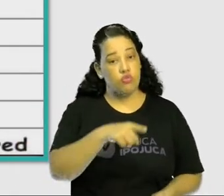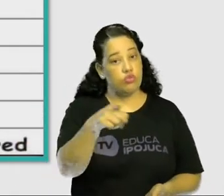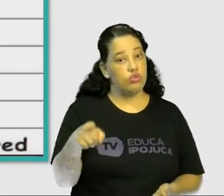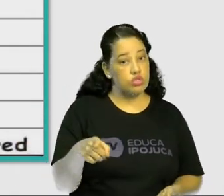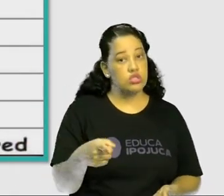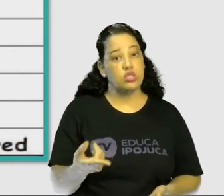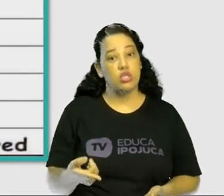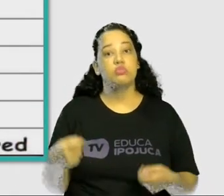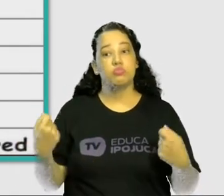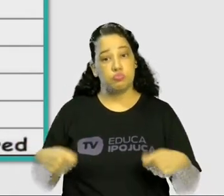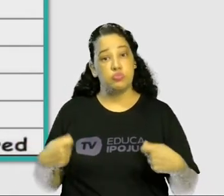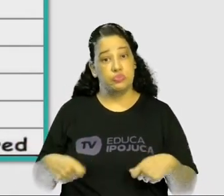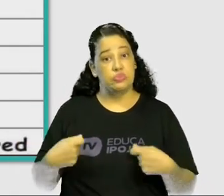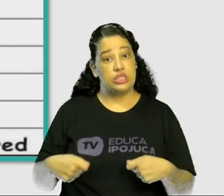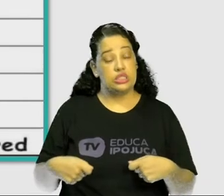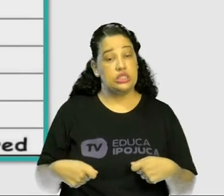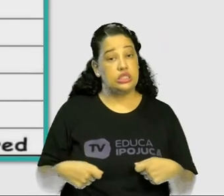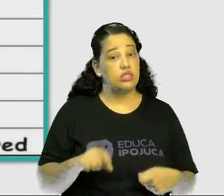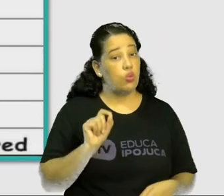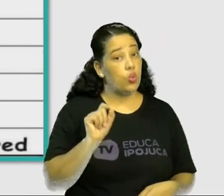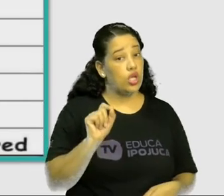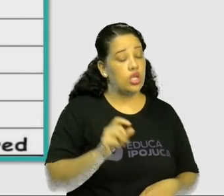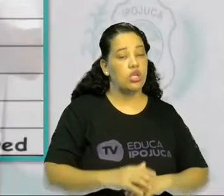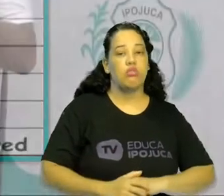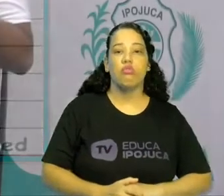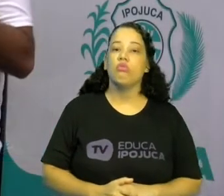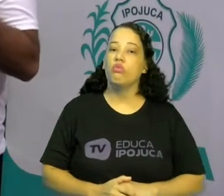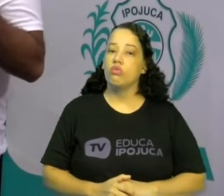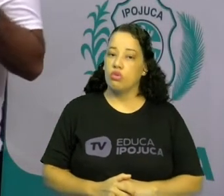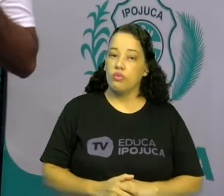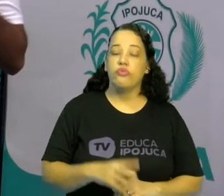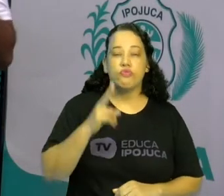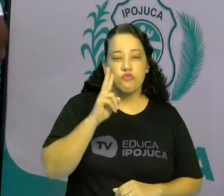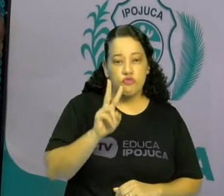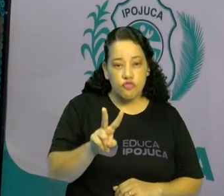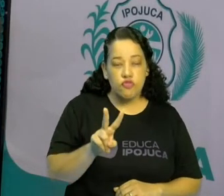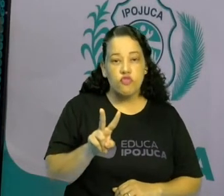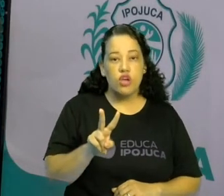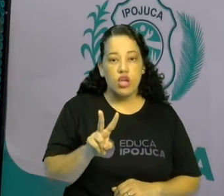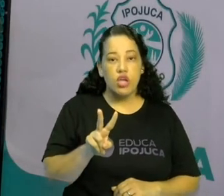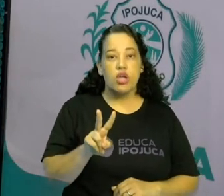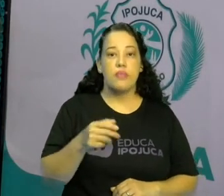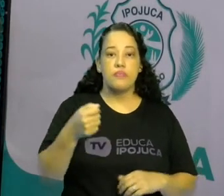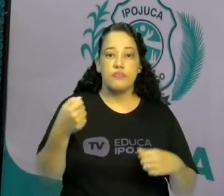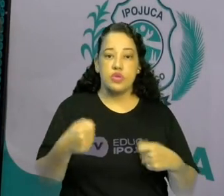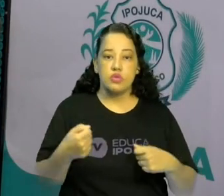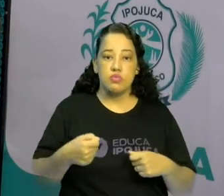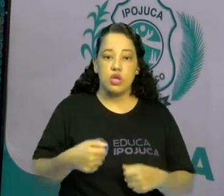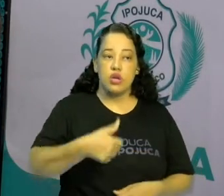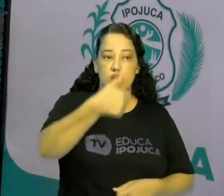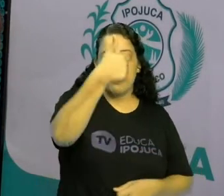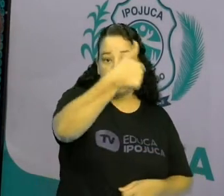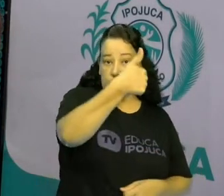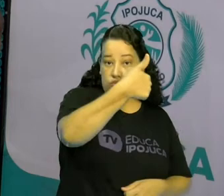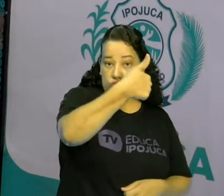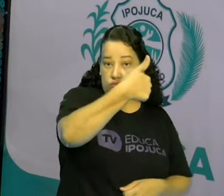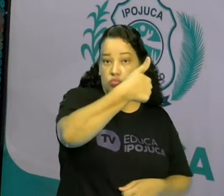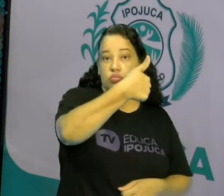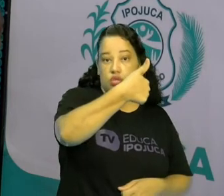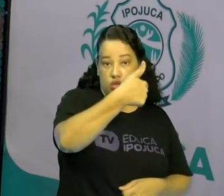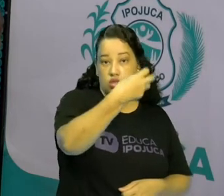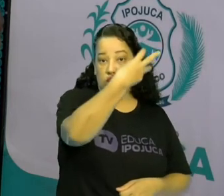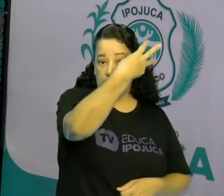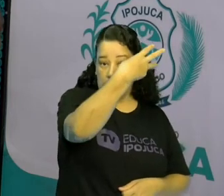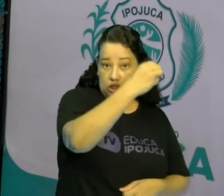vocês têm que se ligar nesse momento? Vocês têm que fazer o seguinte. Se ligar apenas nas casas das dezenas cheias, que no caso seria